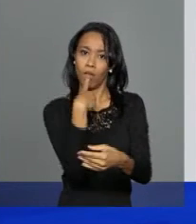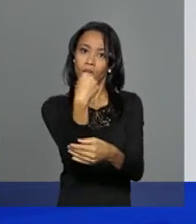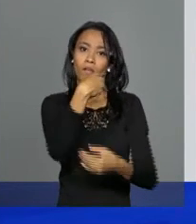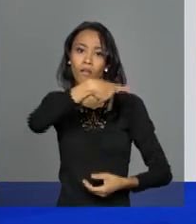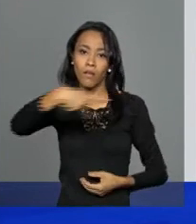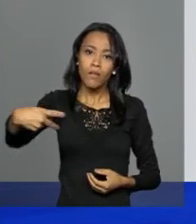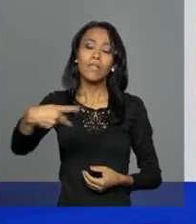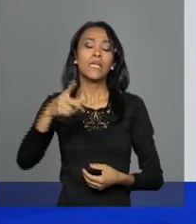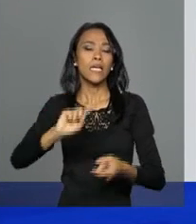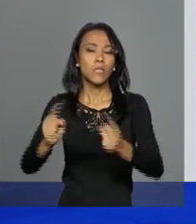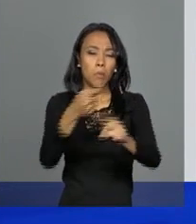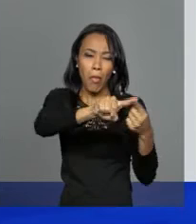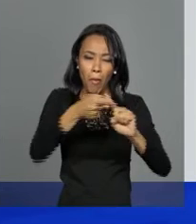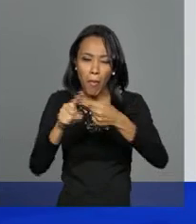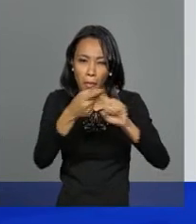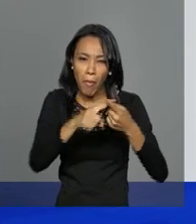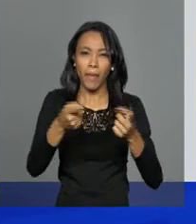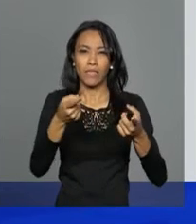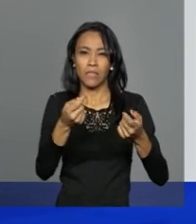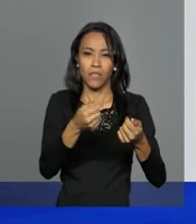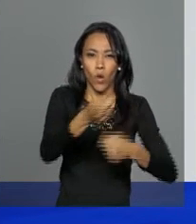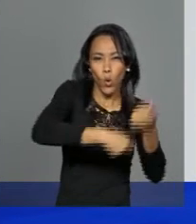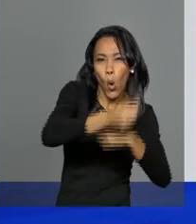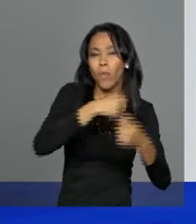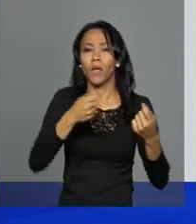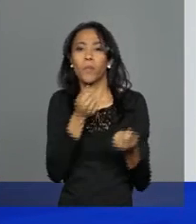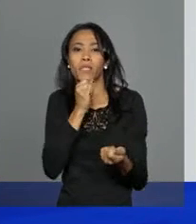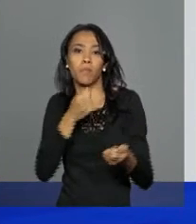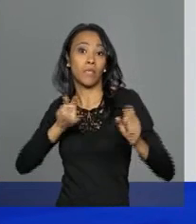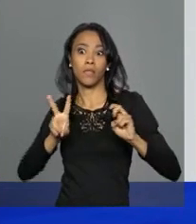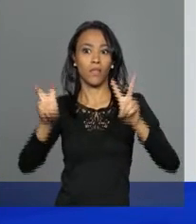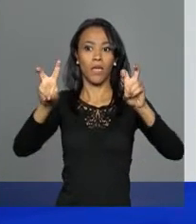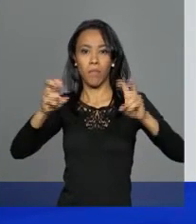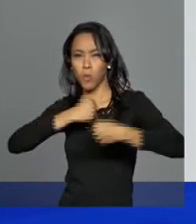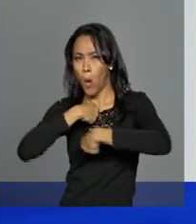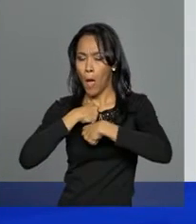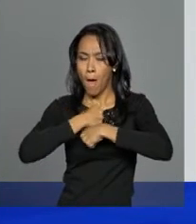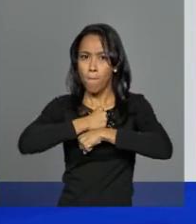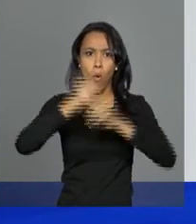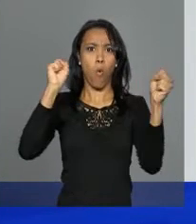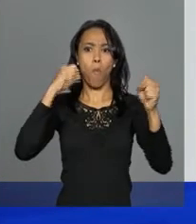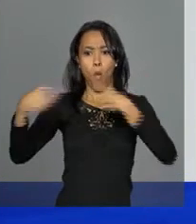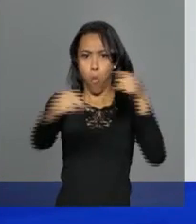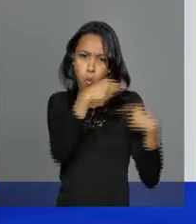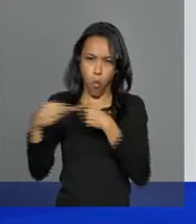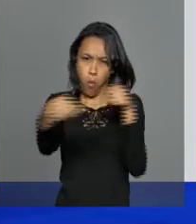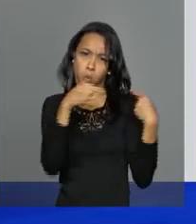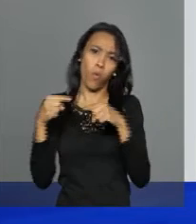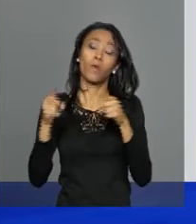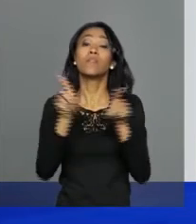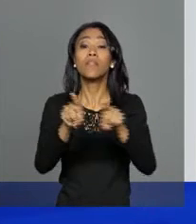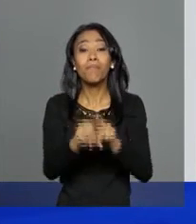articulam a desestabilização econômica por meio de pautas bombas, dificultam o desenvolvimento do país e também